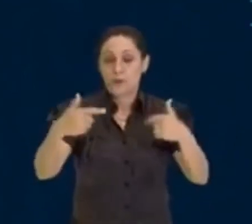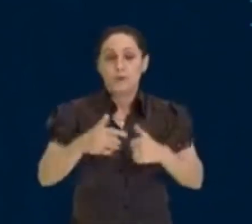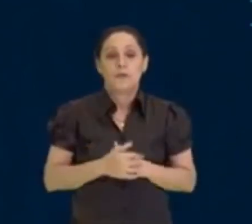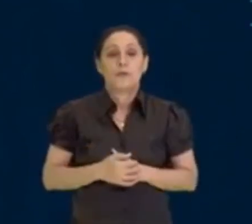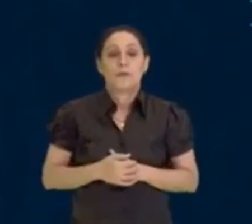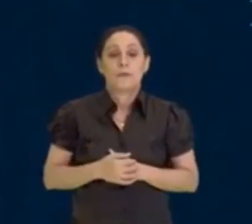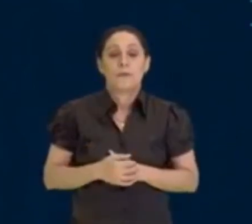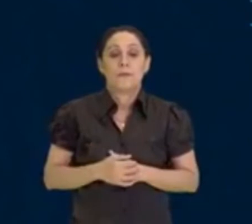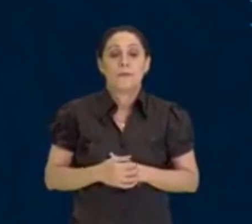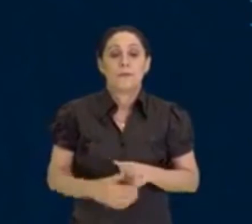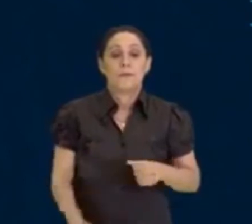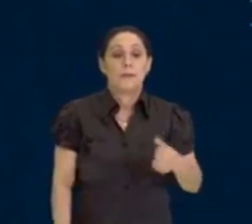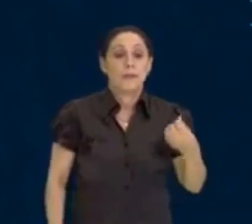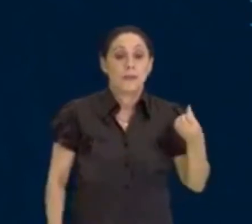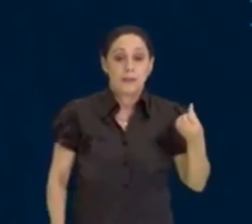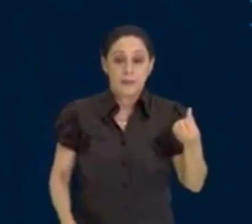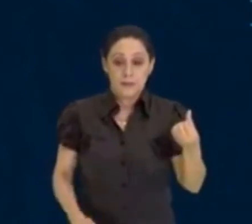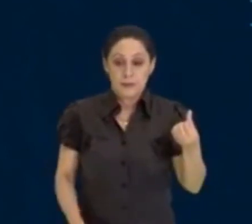aqui embaixo,